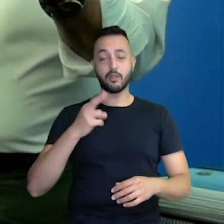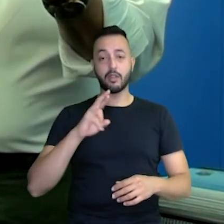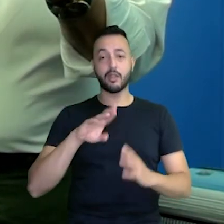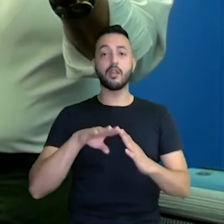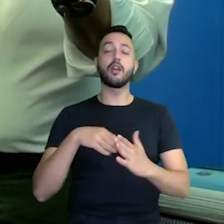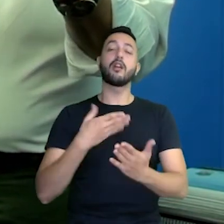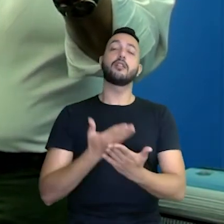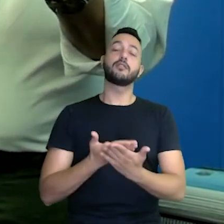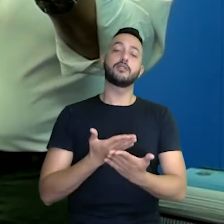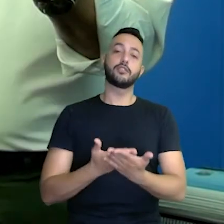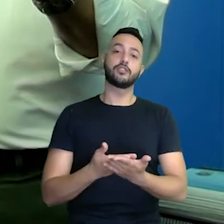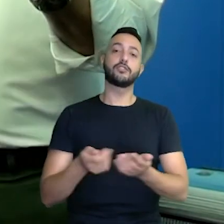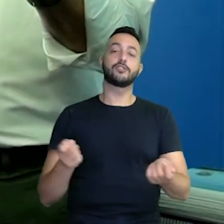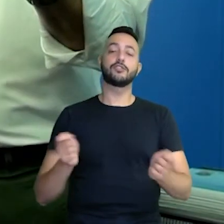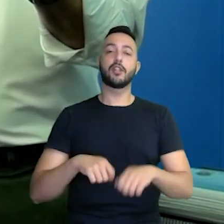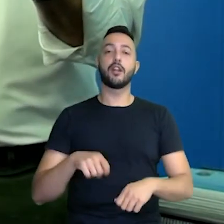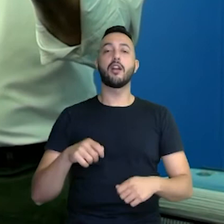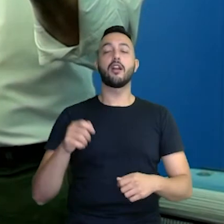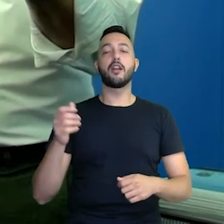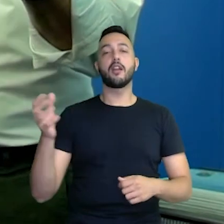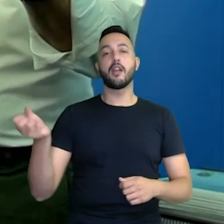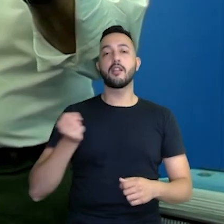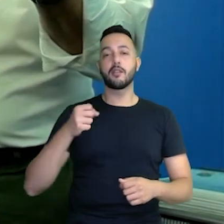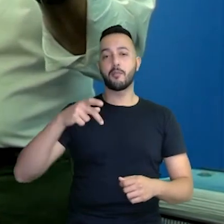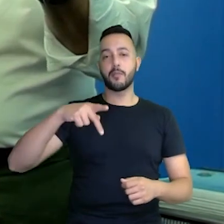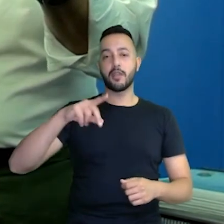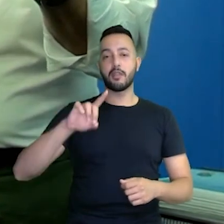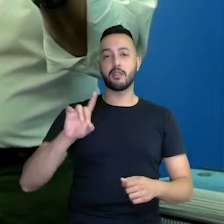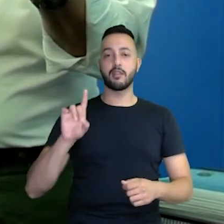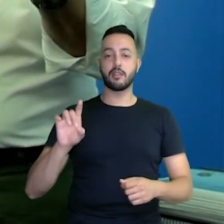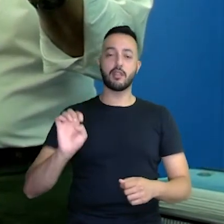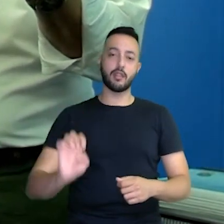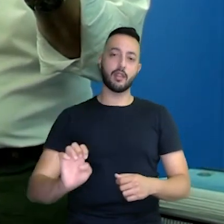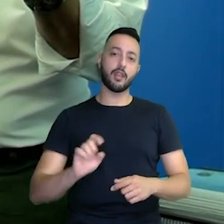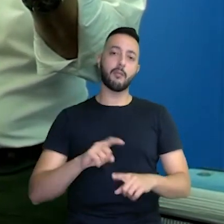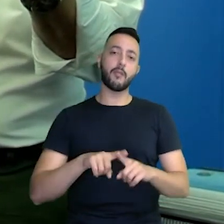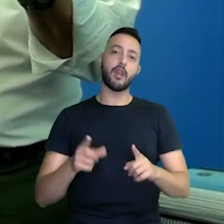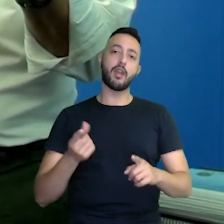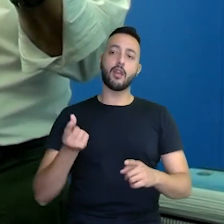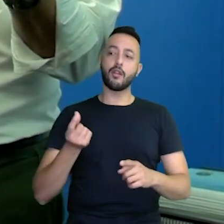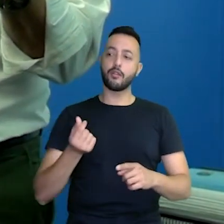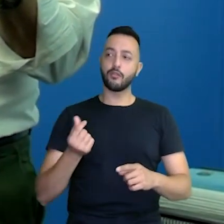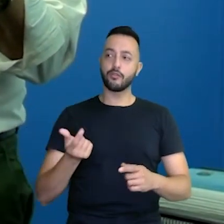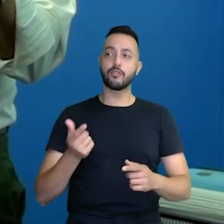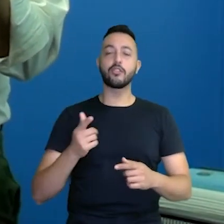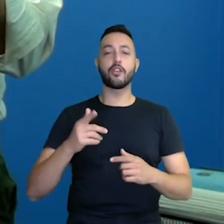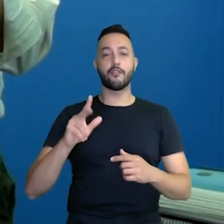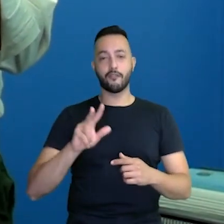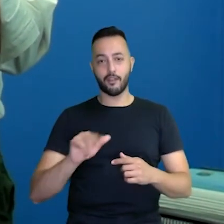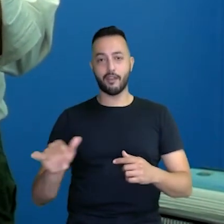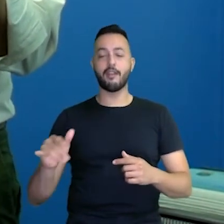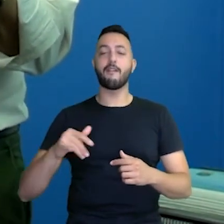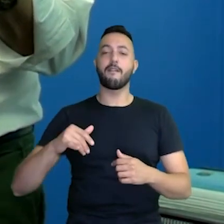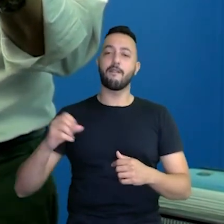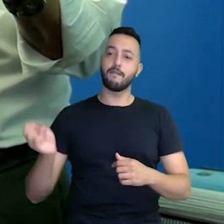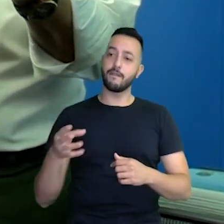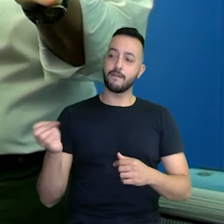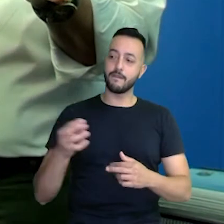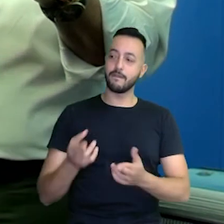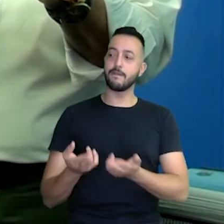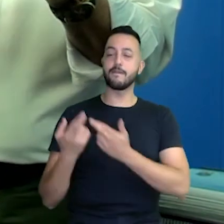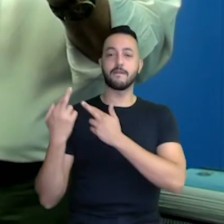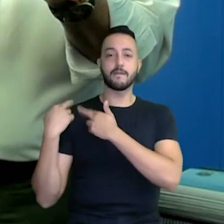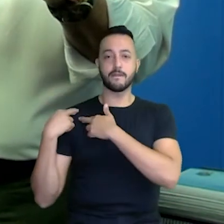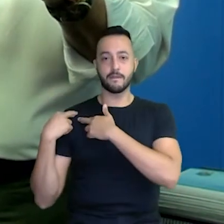dessa recebe do PDDE, agora esse dinheiro, quando ele vai fazer atualização o responsável ou a